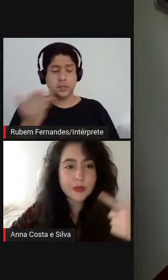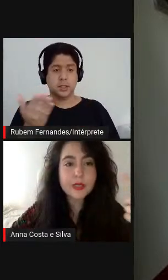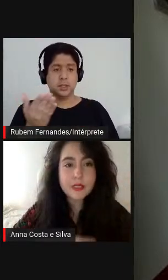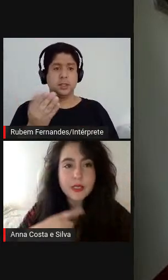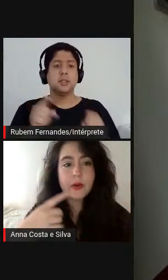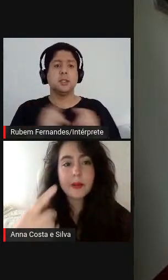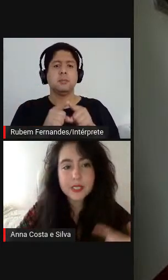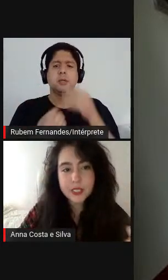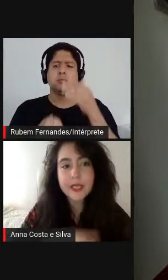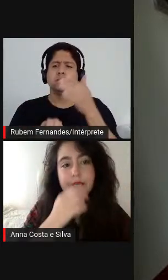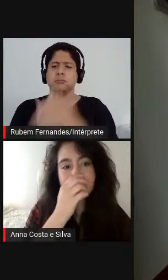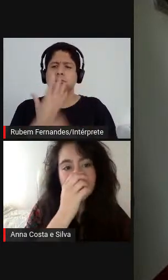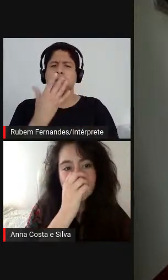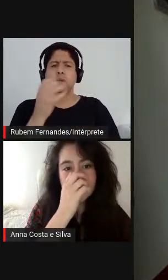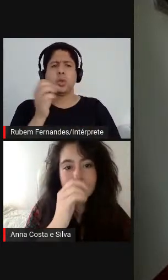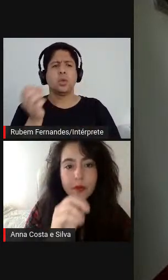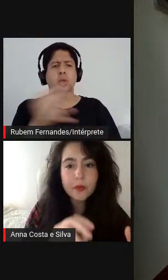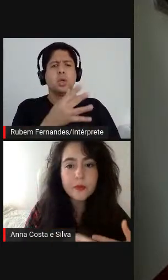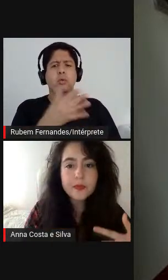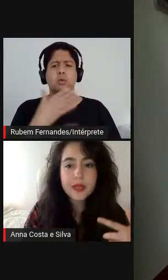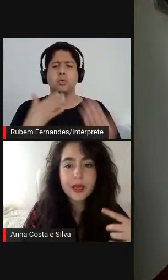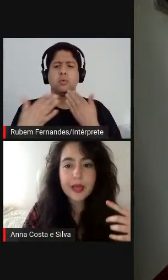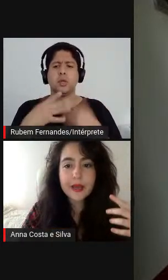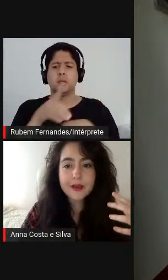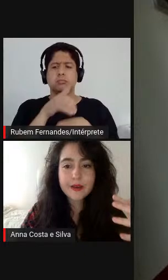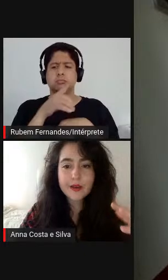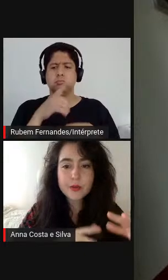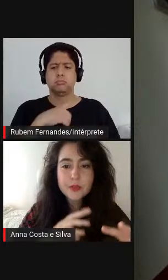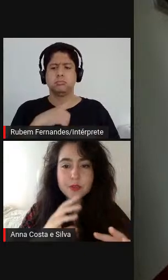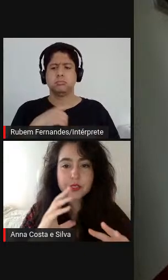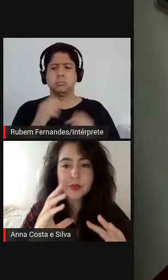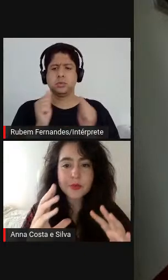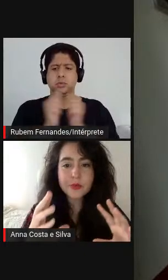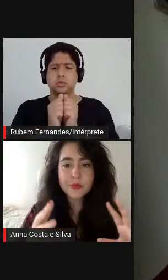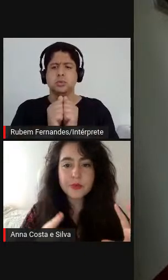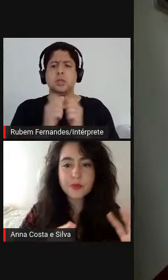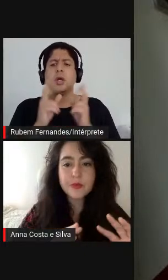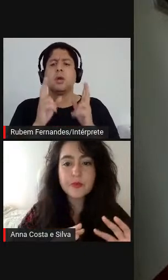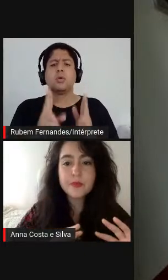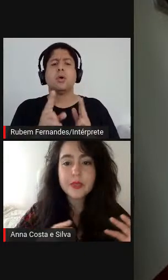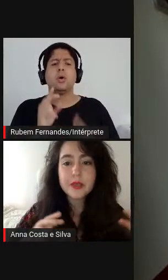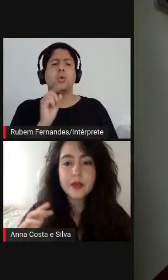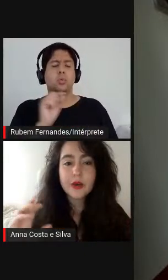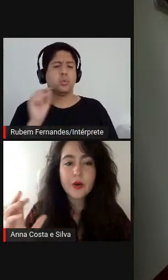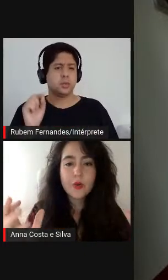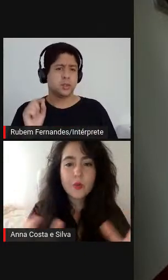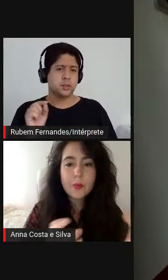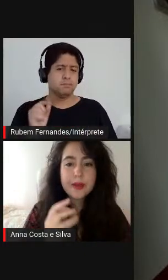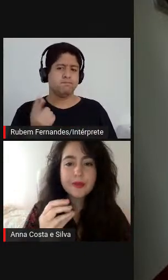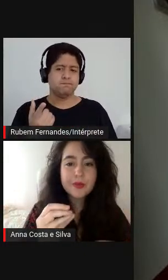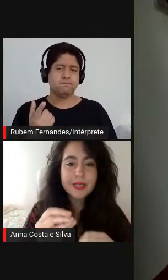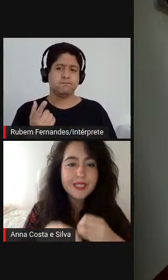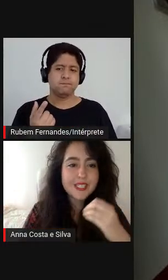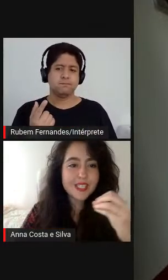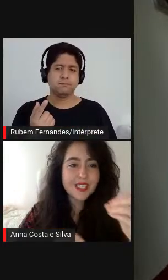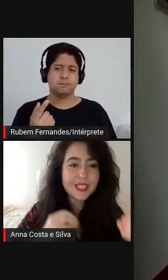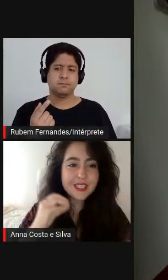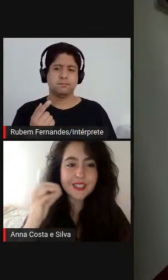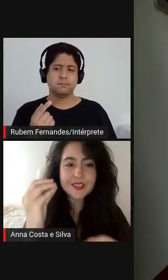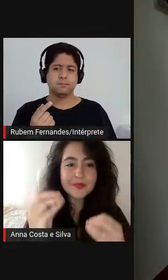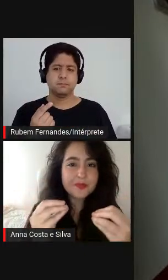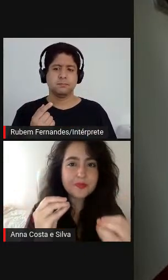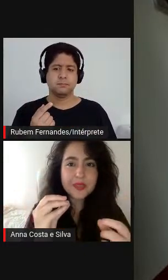conversas aconteciam a partir daí. Então, era como se fosse um momento ali